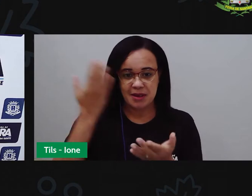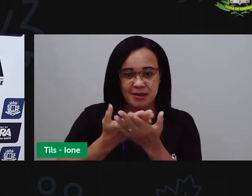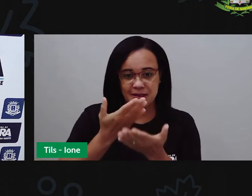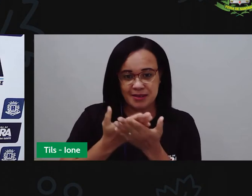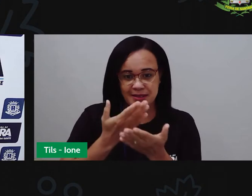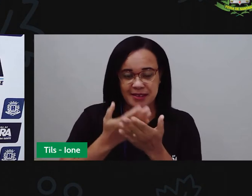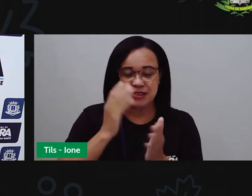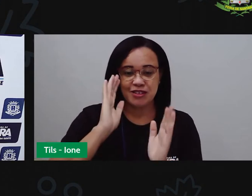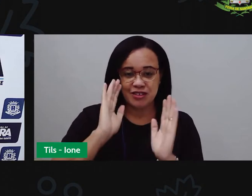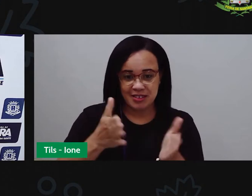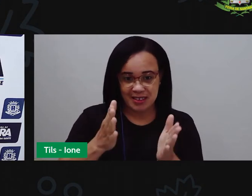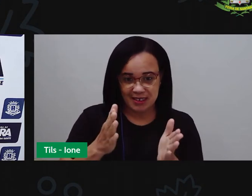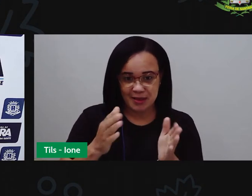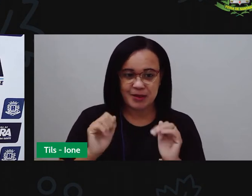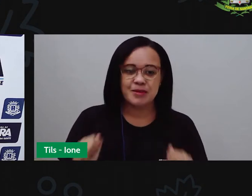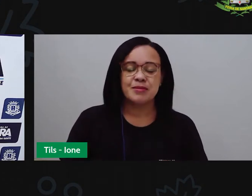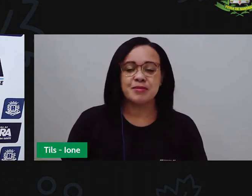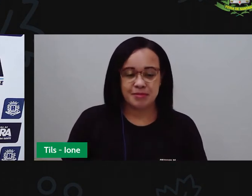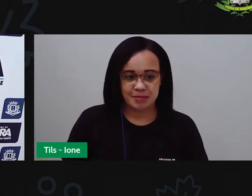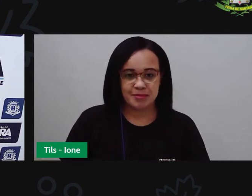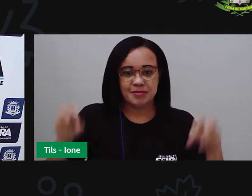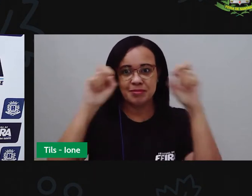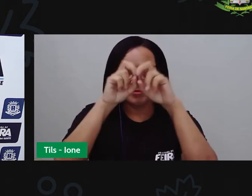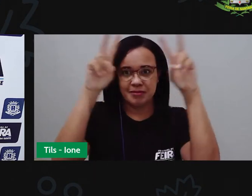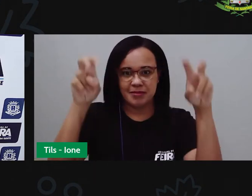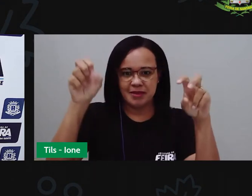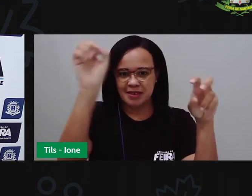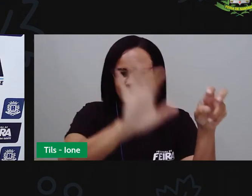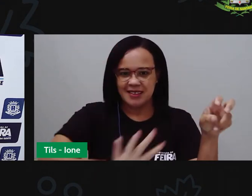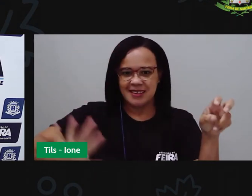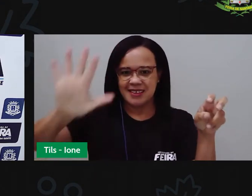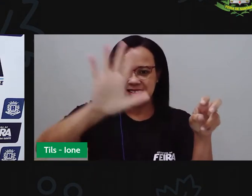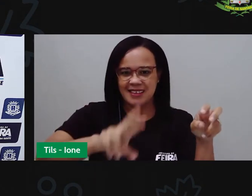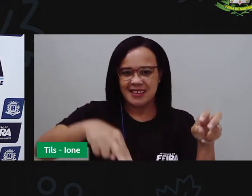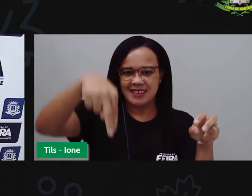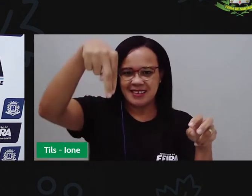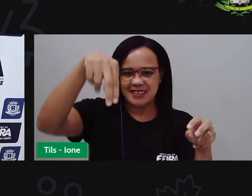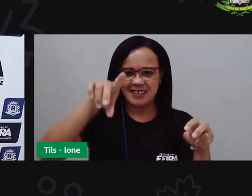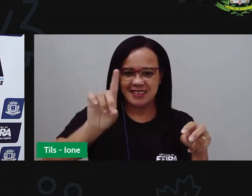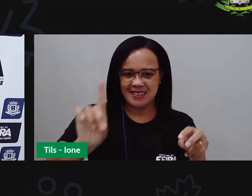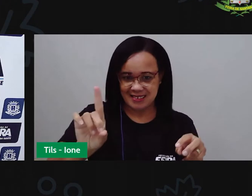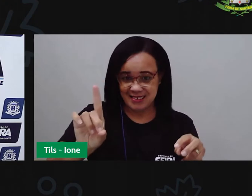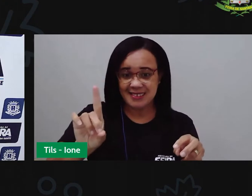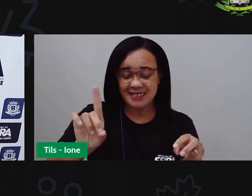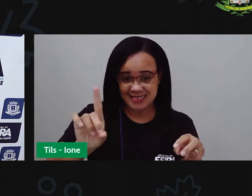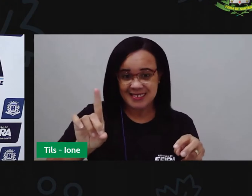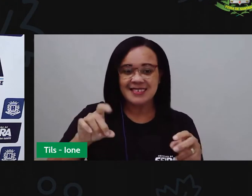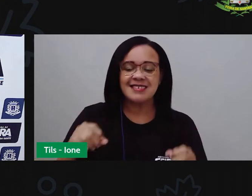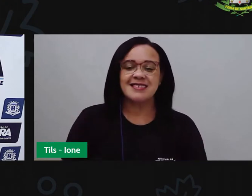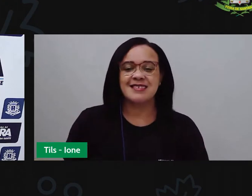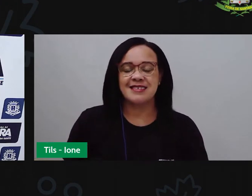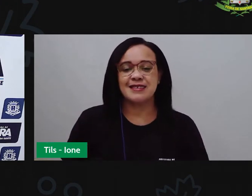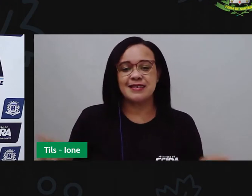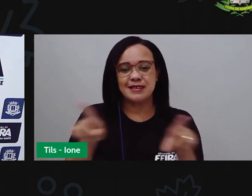sobre região Nordeste, sobre festejuninos.